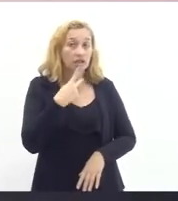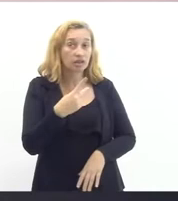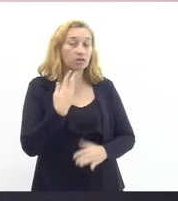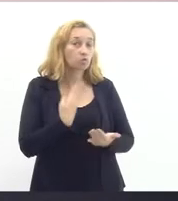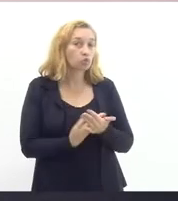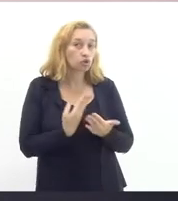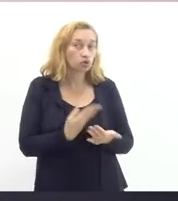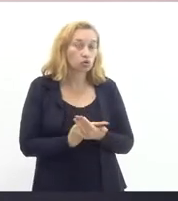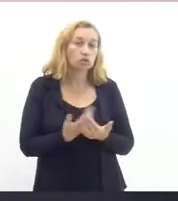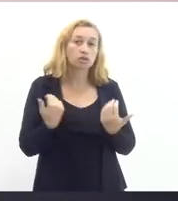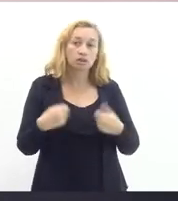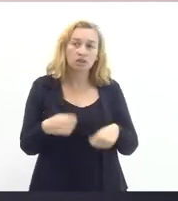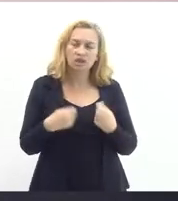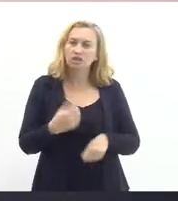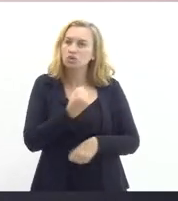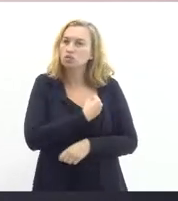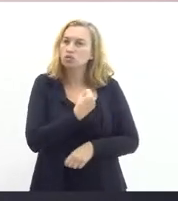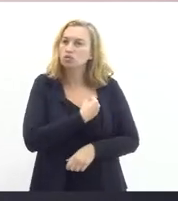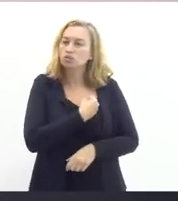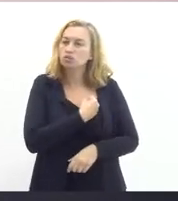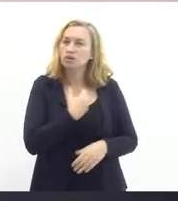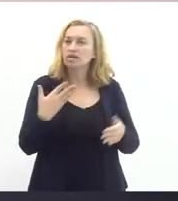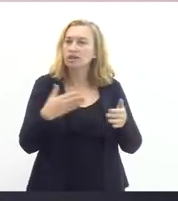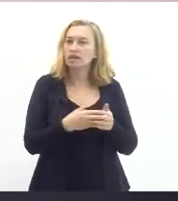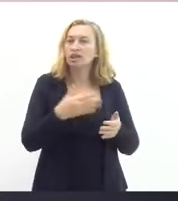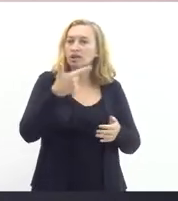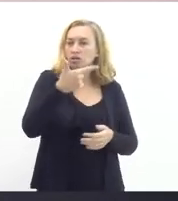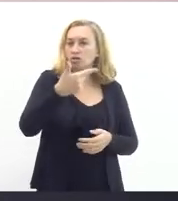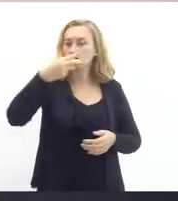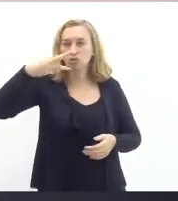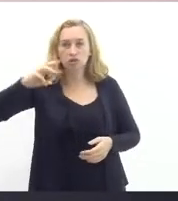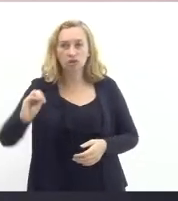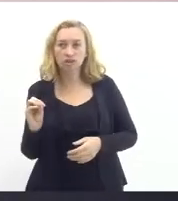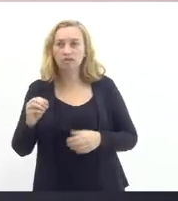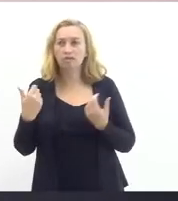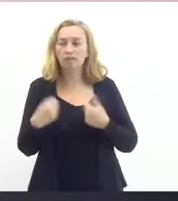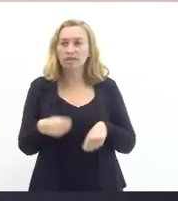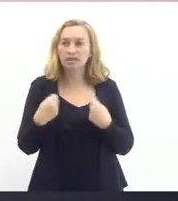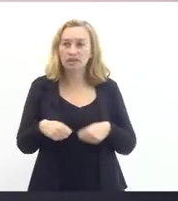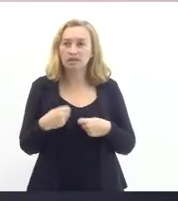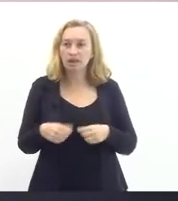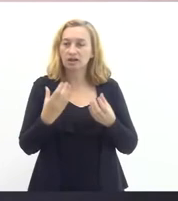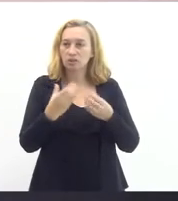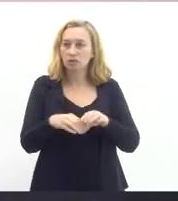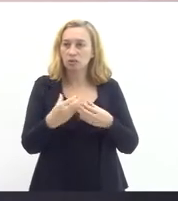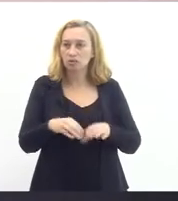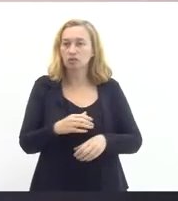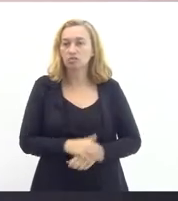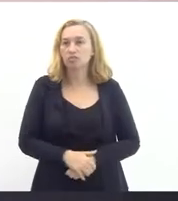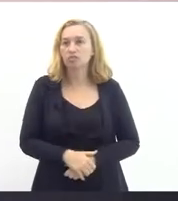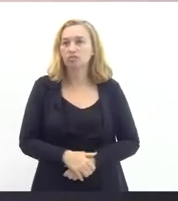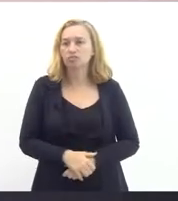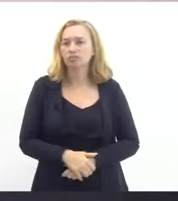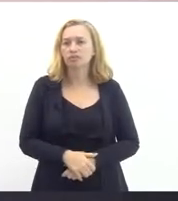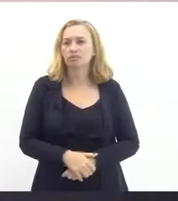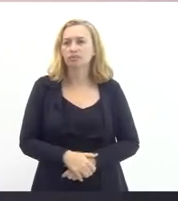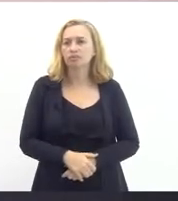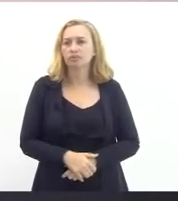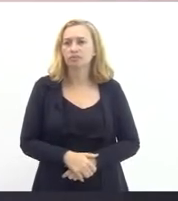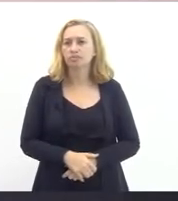carência com números até 2030 do que a gente vai precisar de concursar é